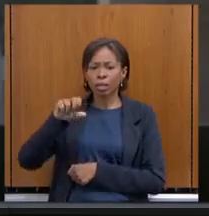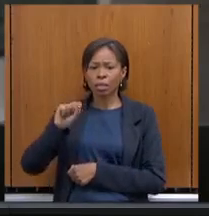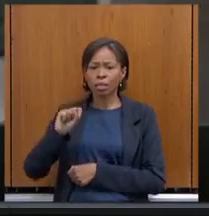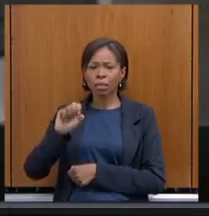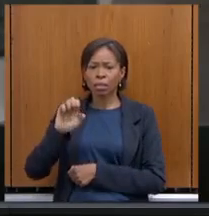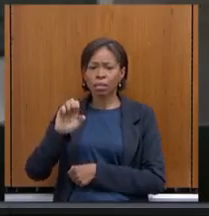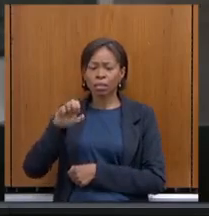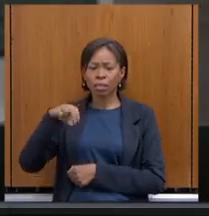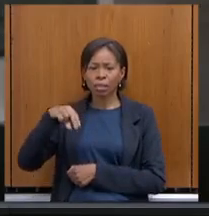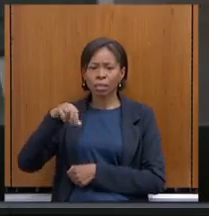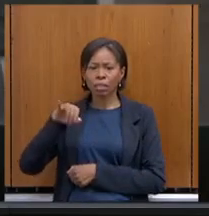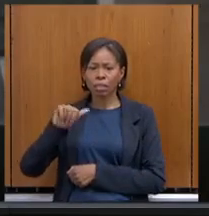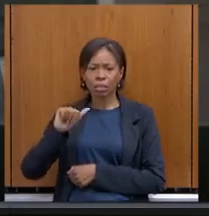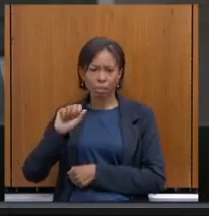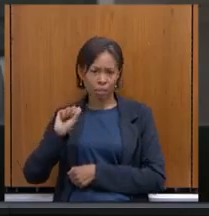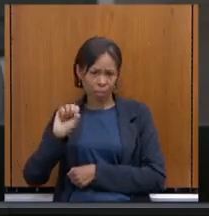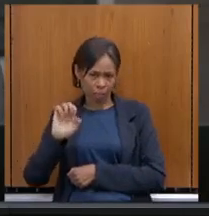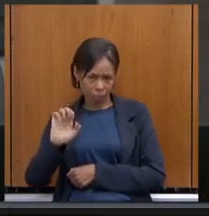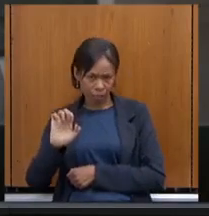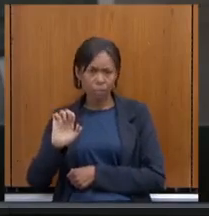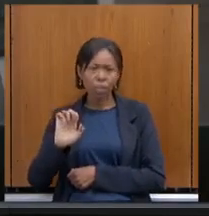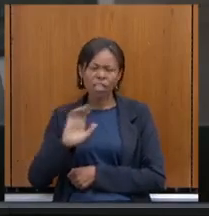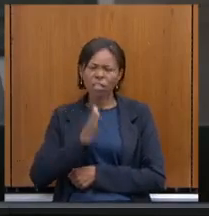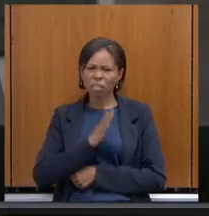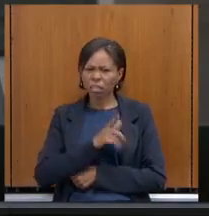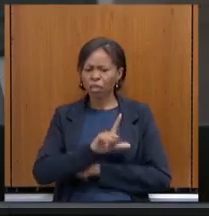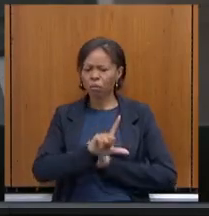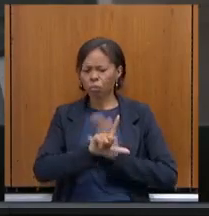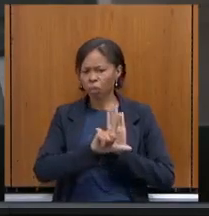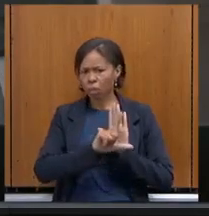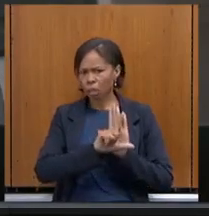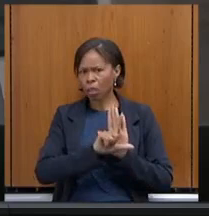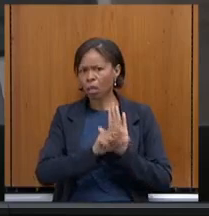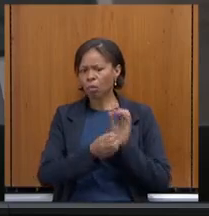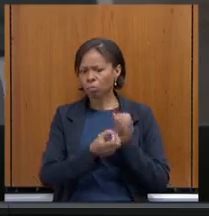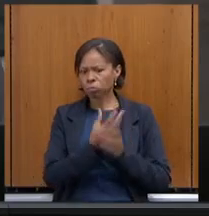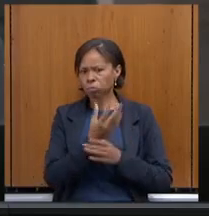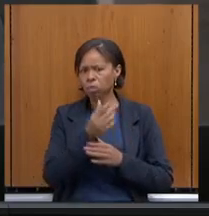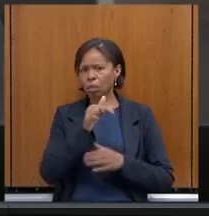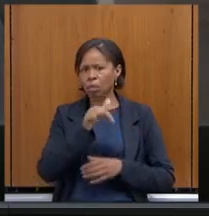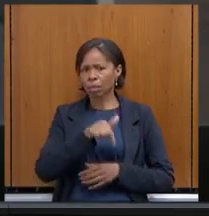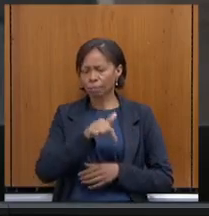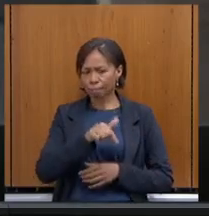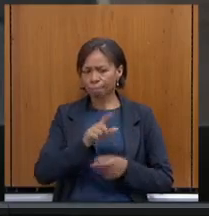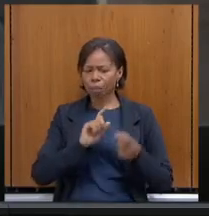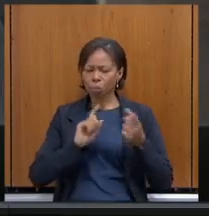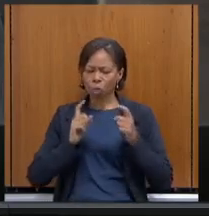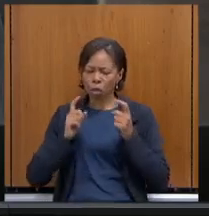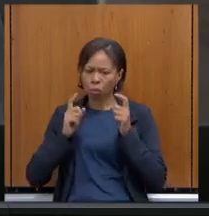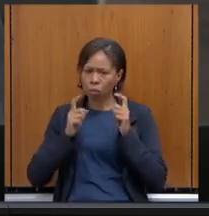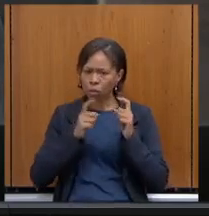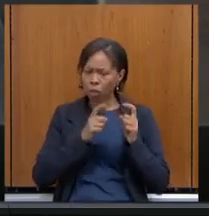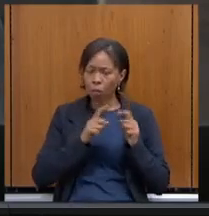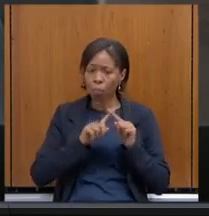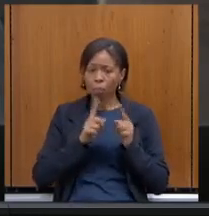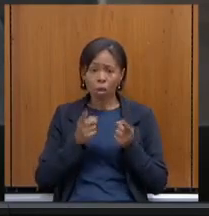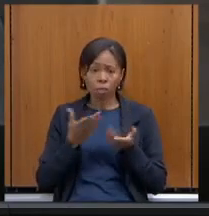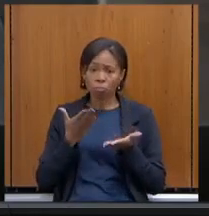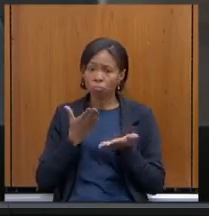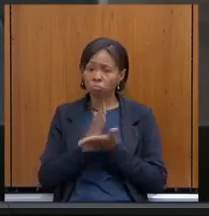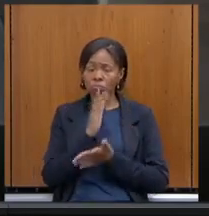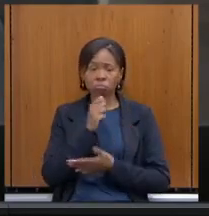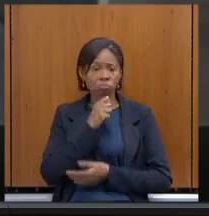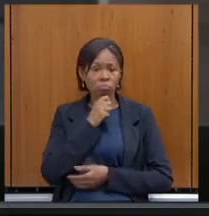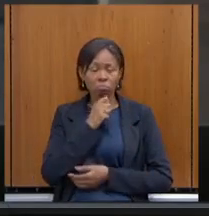reuniões que aqui foram realizadas, e a lei, por enquanto, não passou a valer.